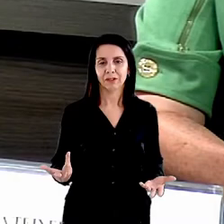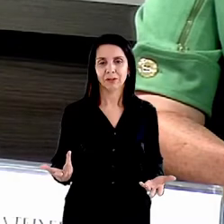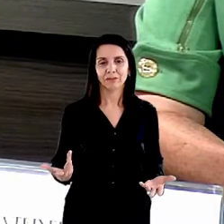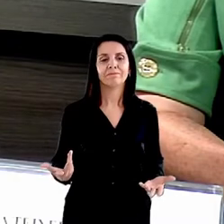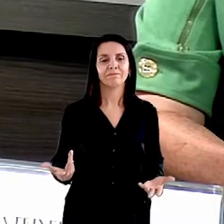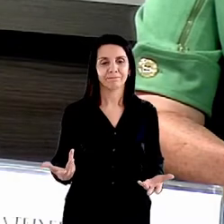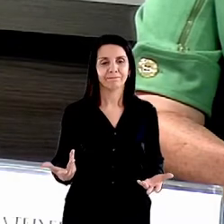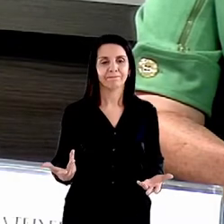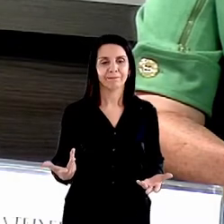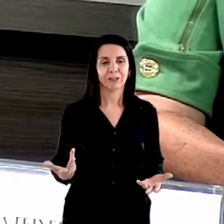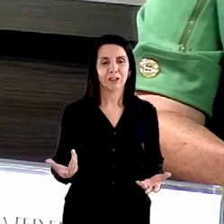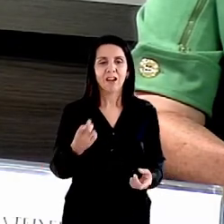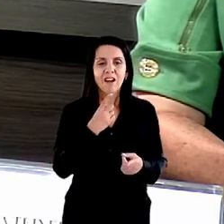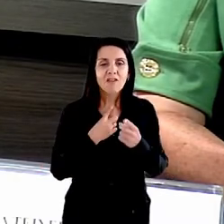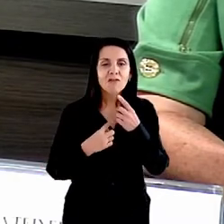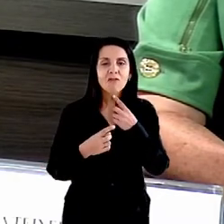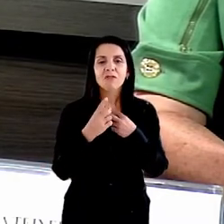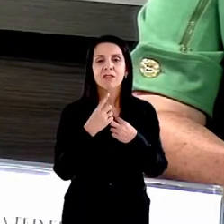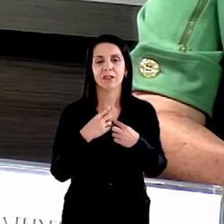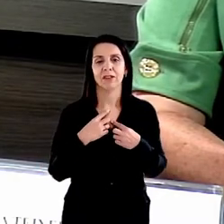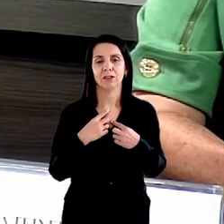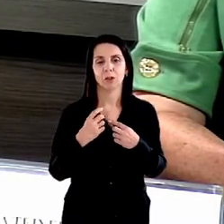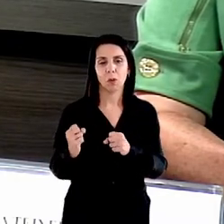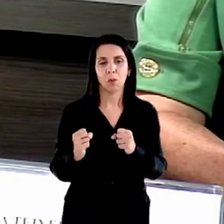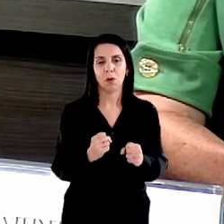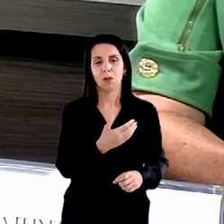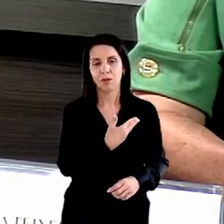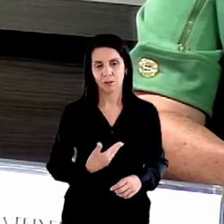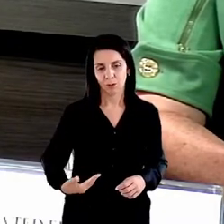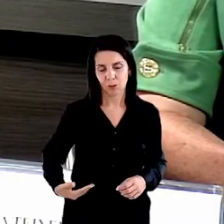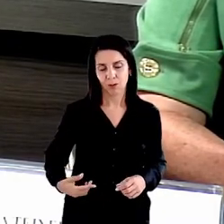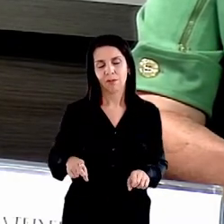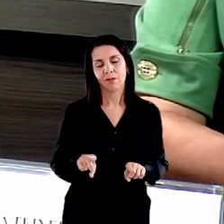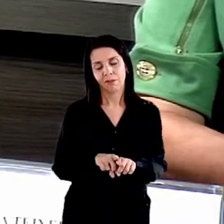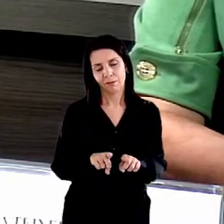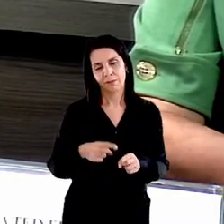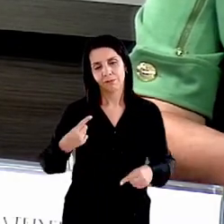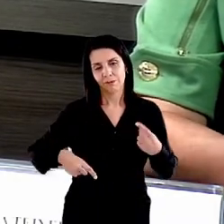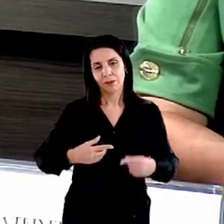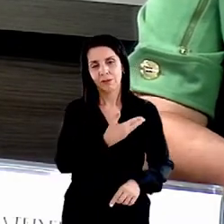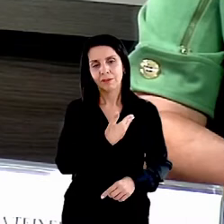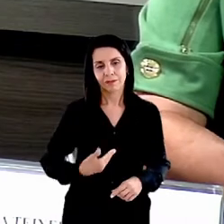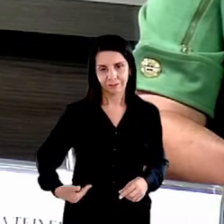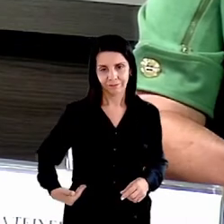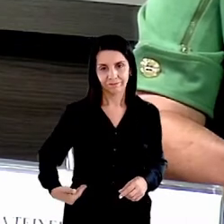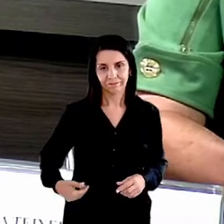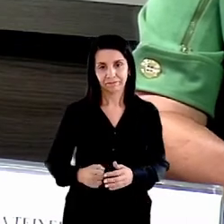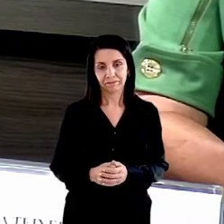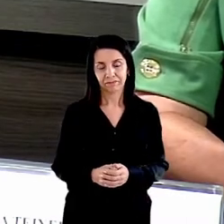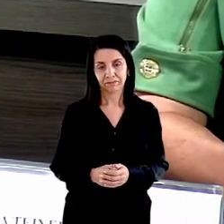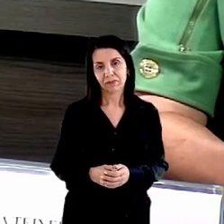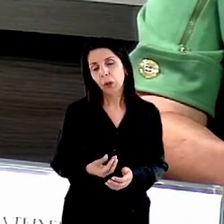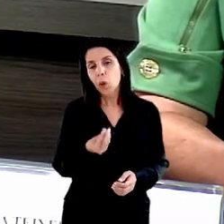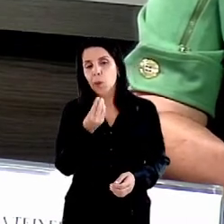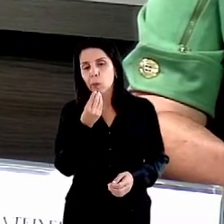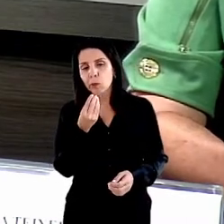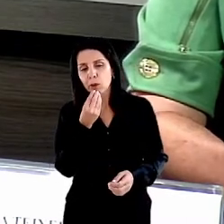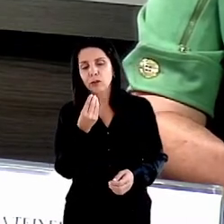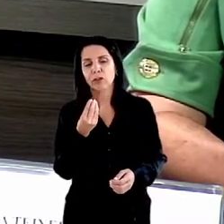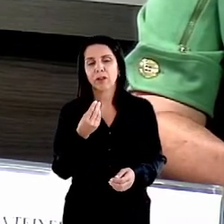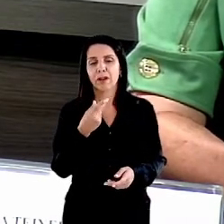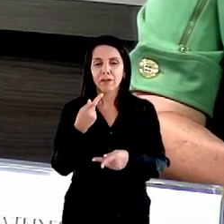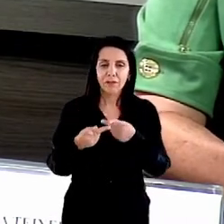política e a política pública. Eu poderia aqui ficar dando números e números,